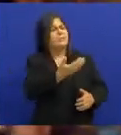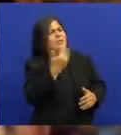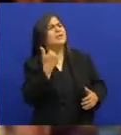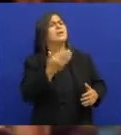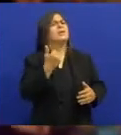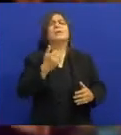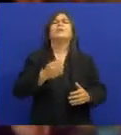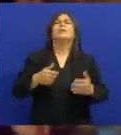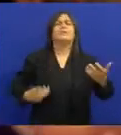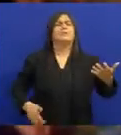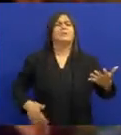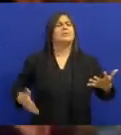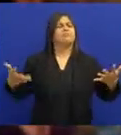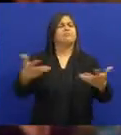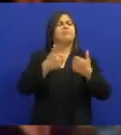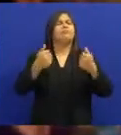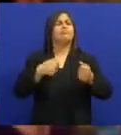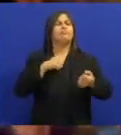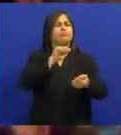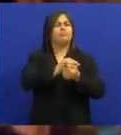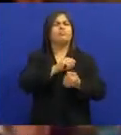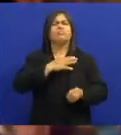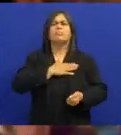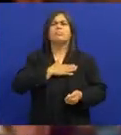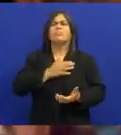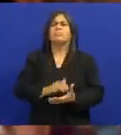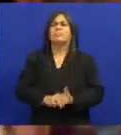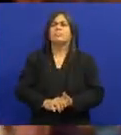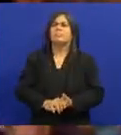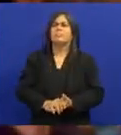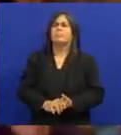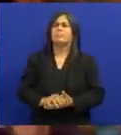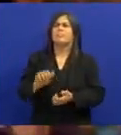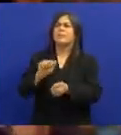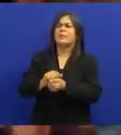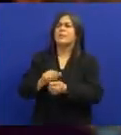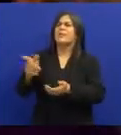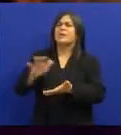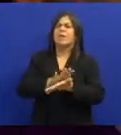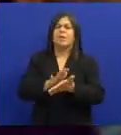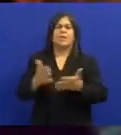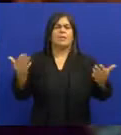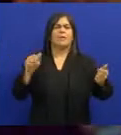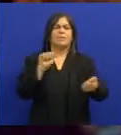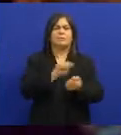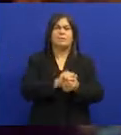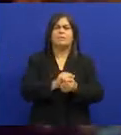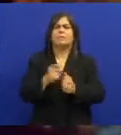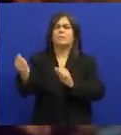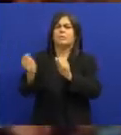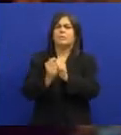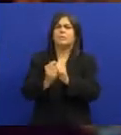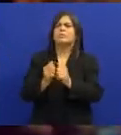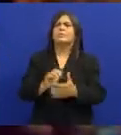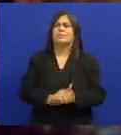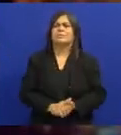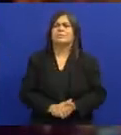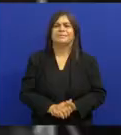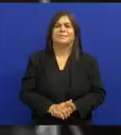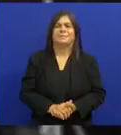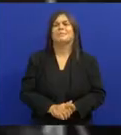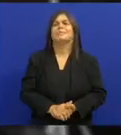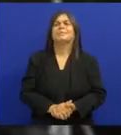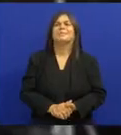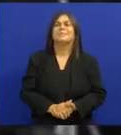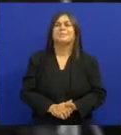Ele chegou assim Não, você é bom de ritmo Você vai tocar comigo Eu digo Eu tenho que pegar as harmonias As harmonias você pega Com o Severo No hotel